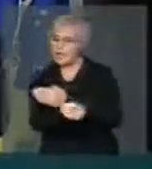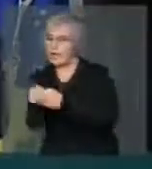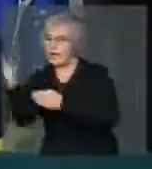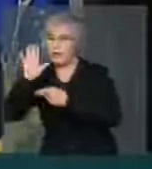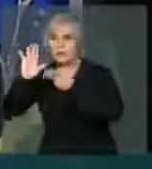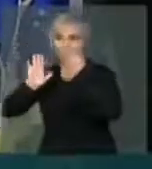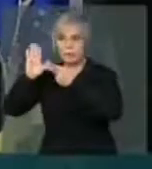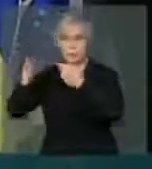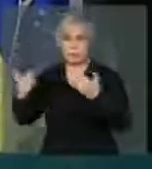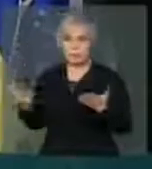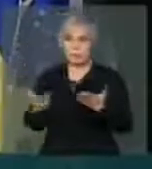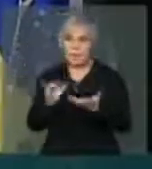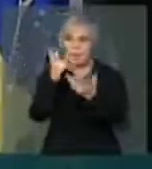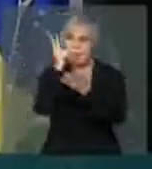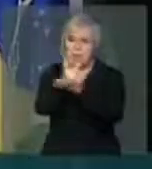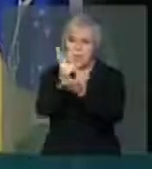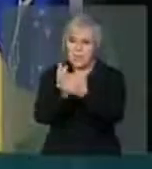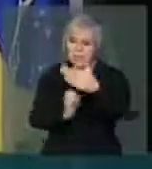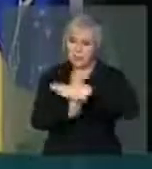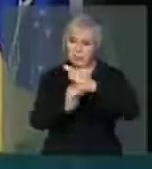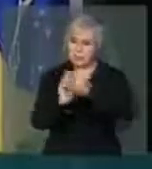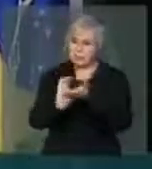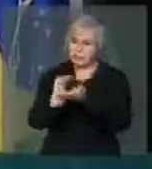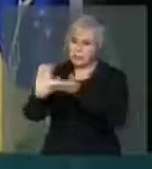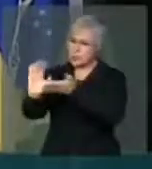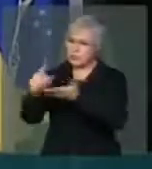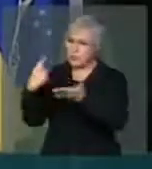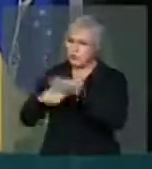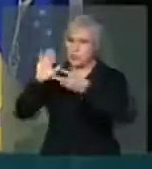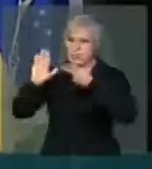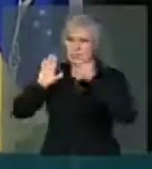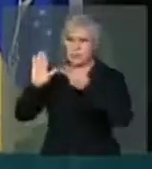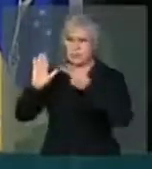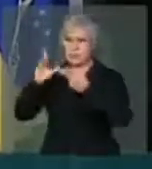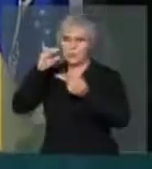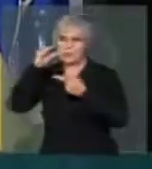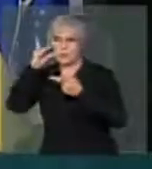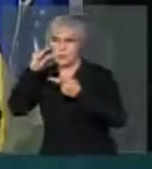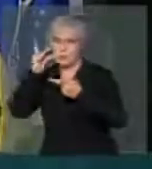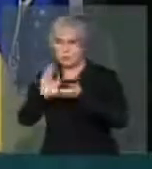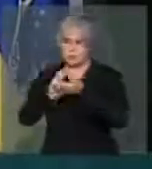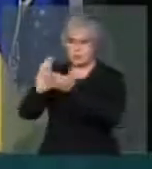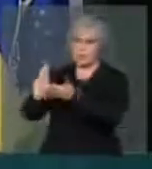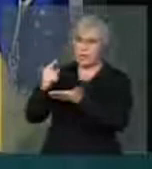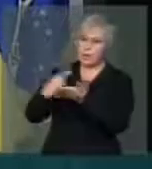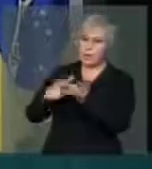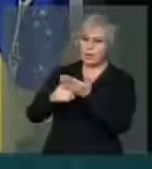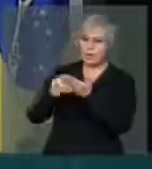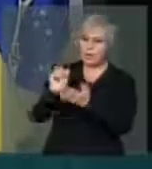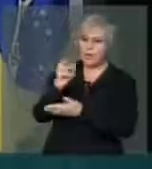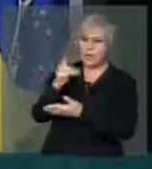mesma empresa, doar para a campanha da Dilma e do Aécio? Qual a lógica?